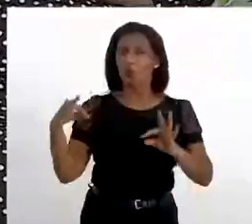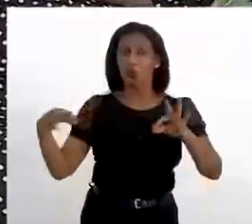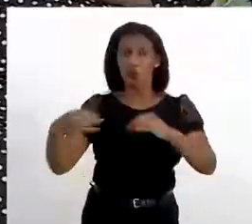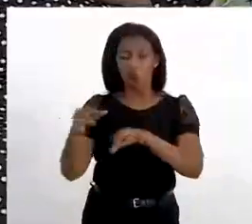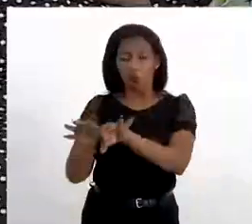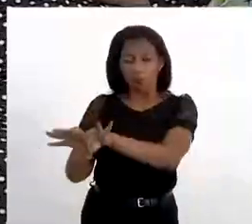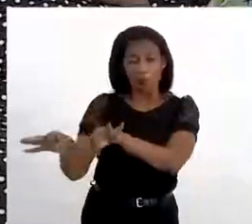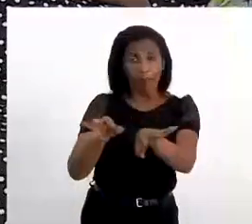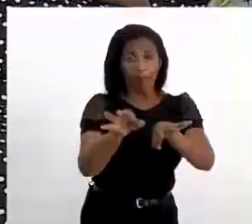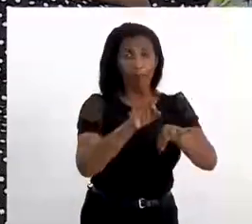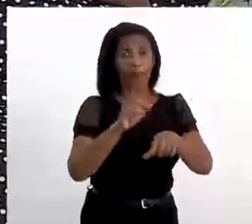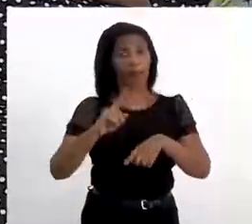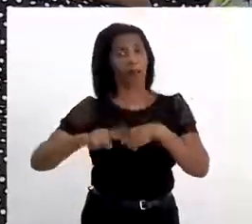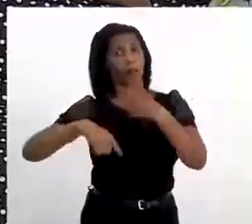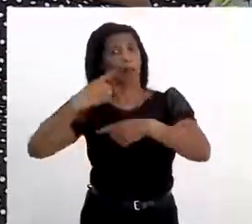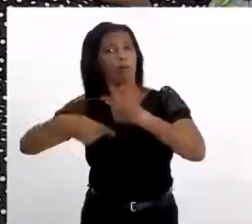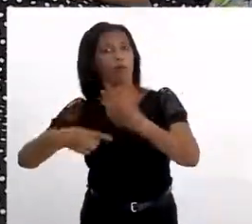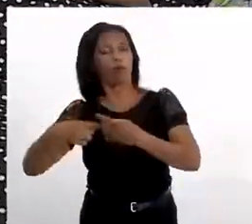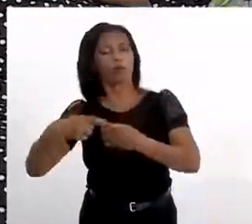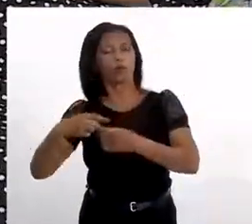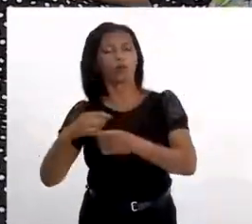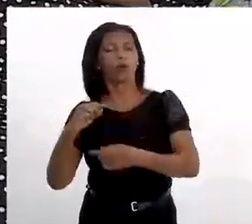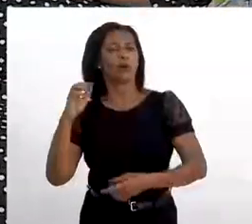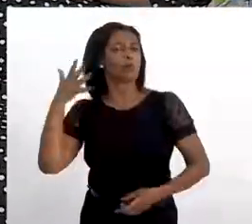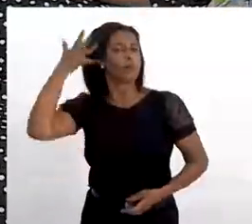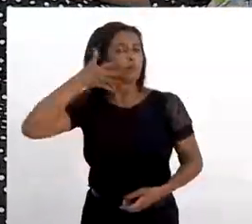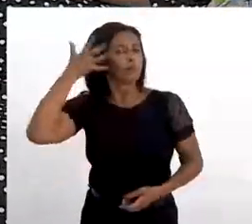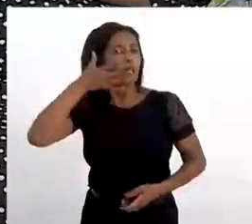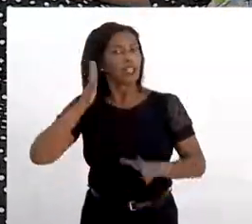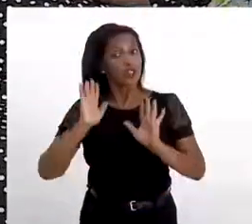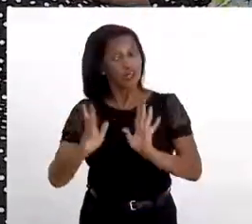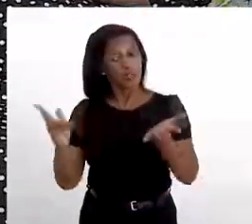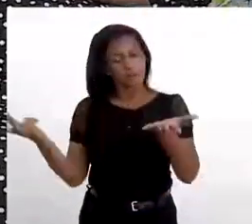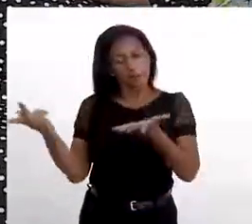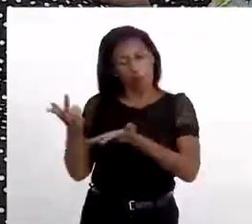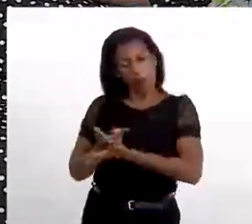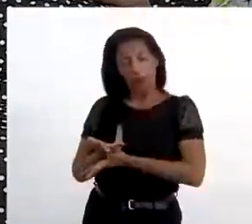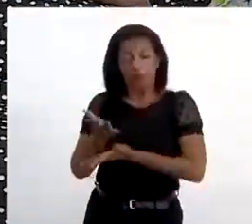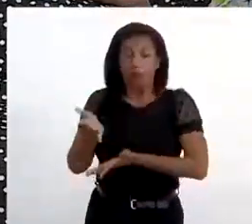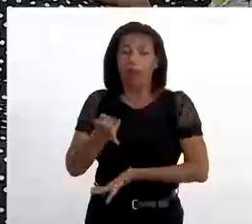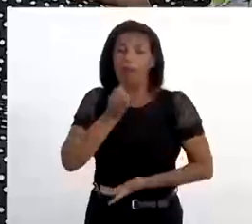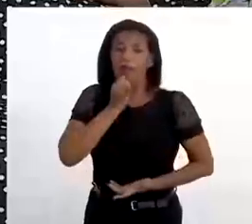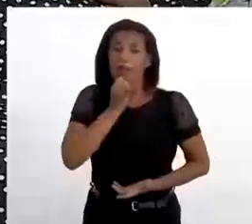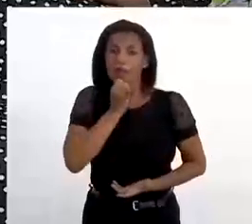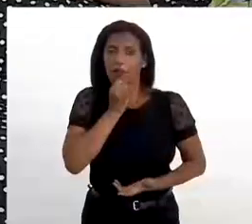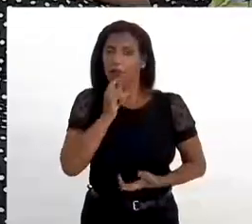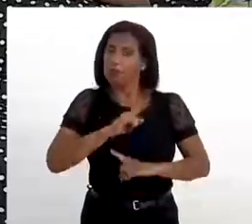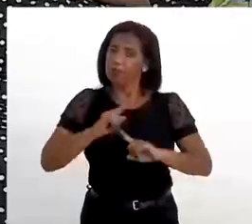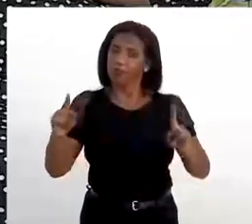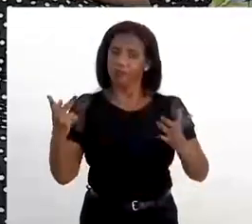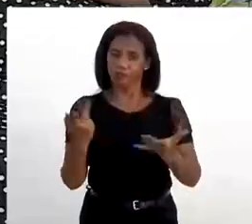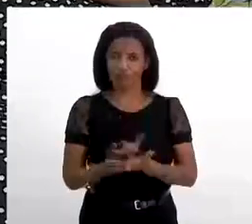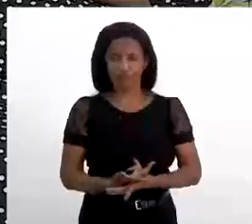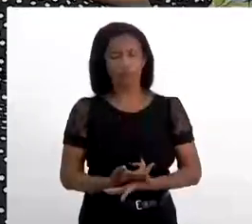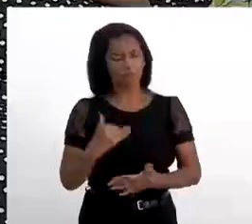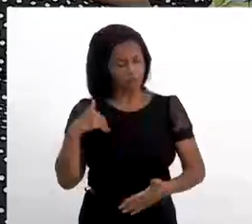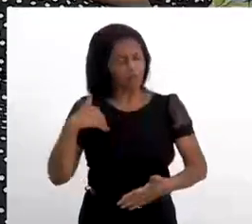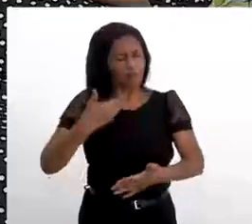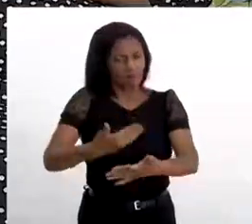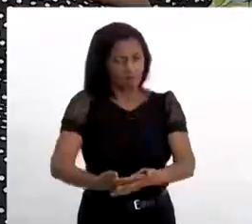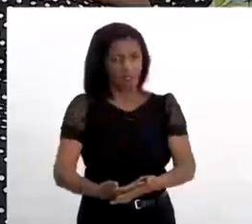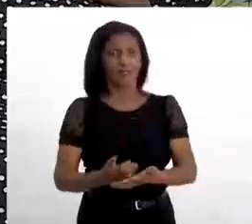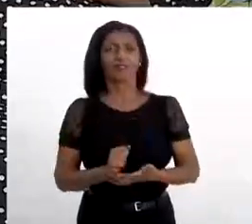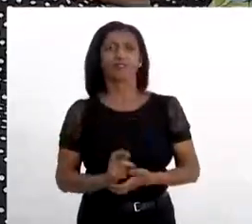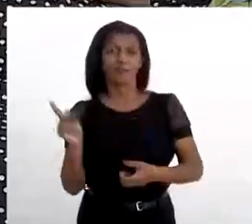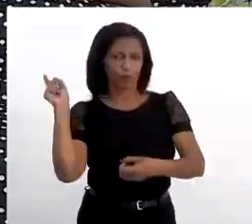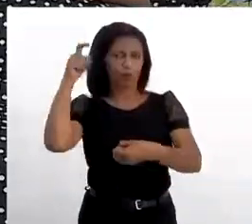para preparar o nosso próximo seminário, que já era para ter acontecido. Mas, por conta da pandemia, infelizmente, não aconteceu. Mas, em breve,